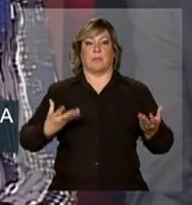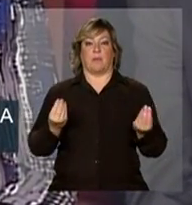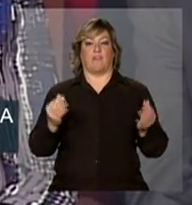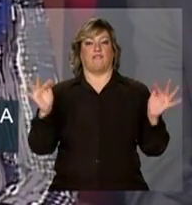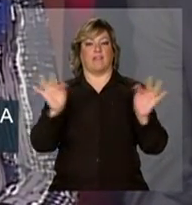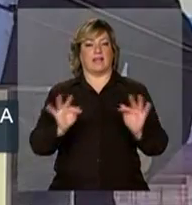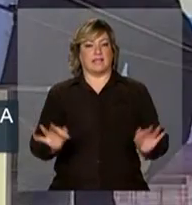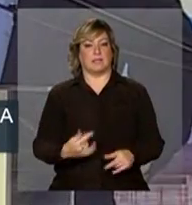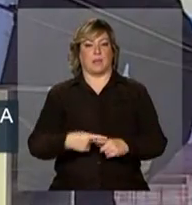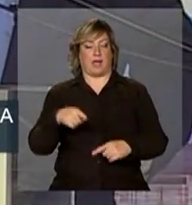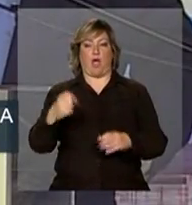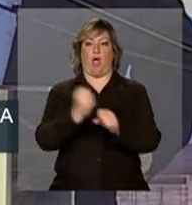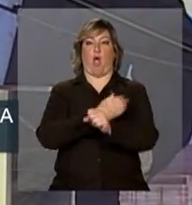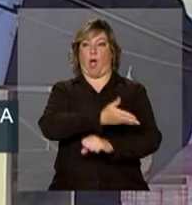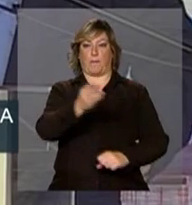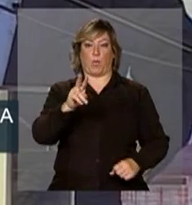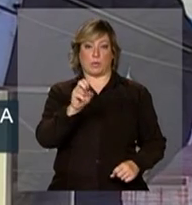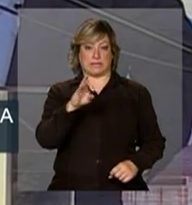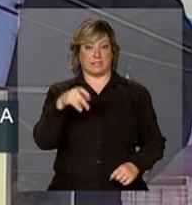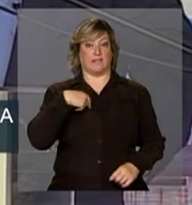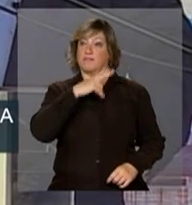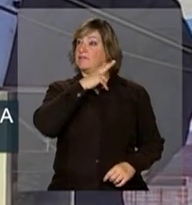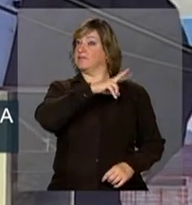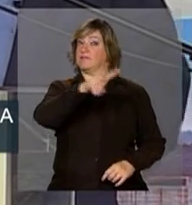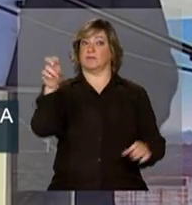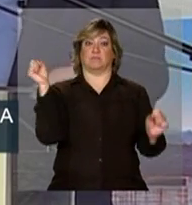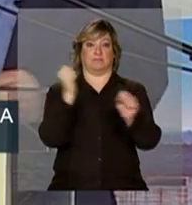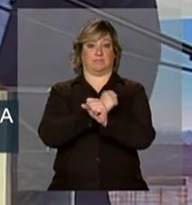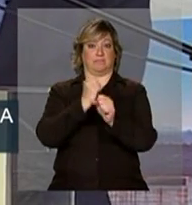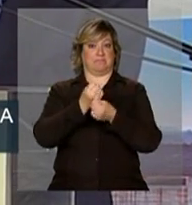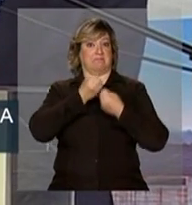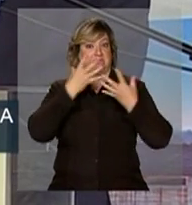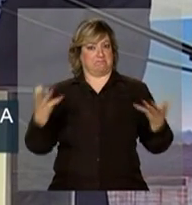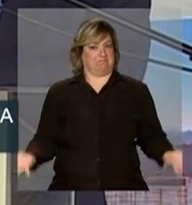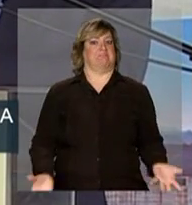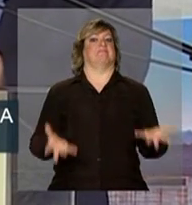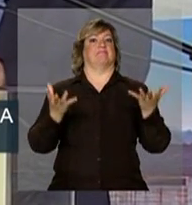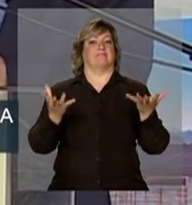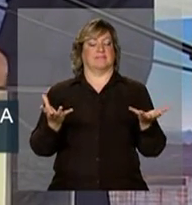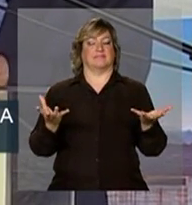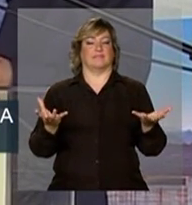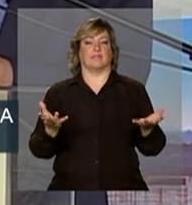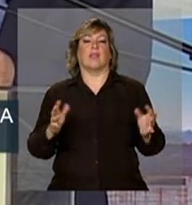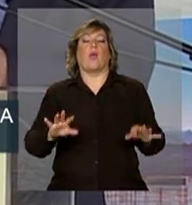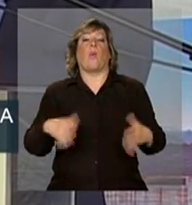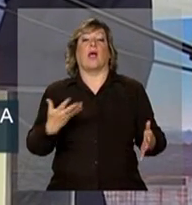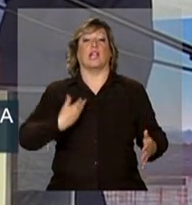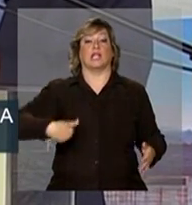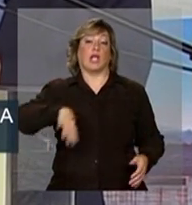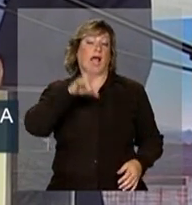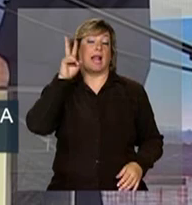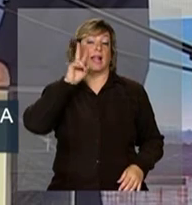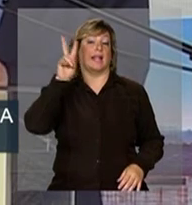dessa usina, que hoje a gente vê a realidade que se transformou. E quando nós lembramos